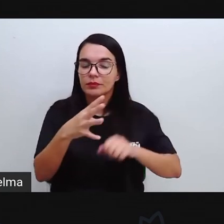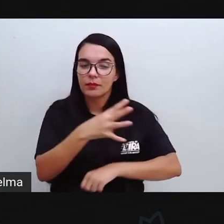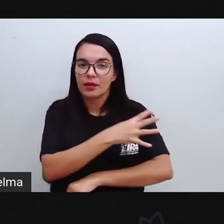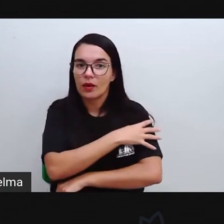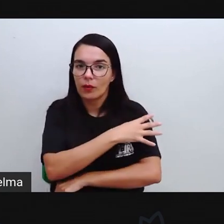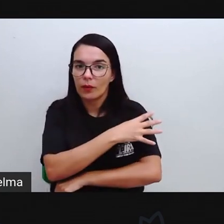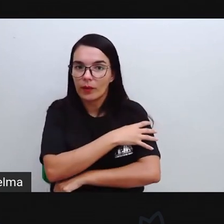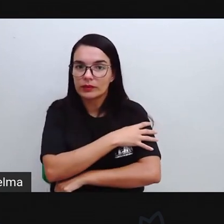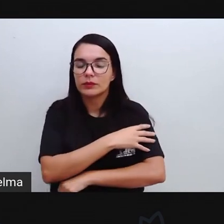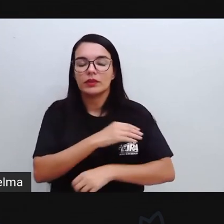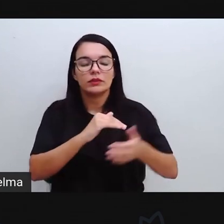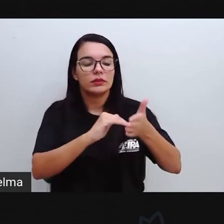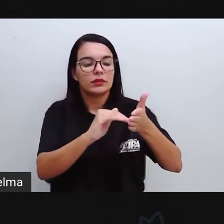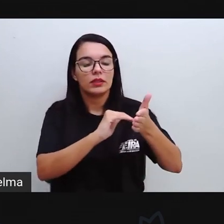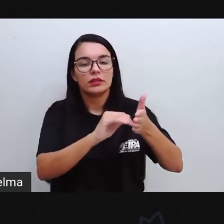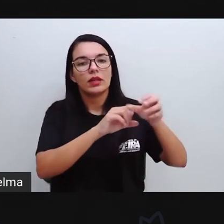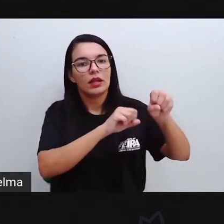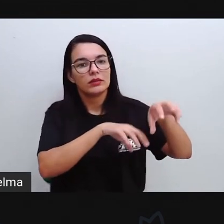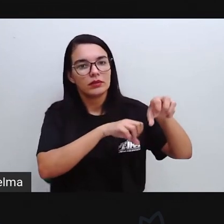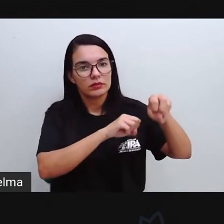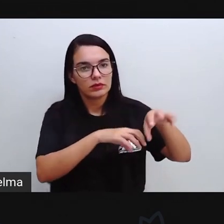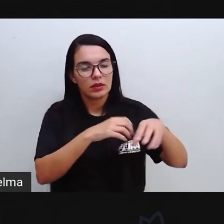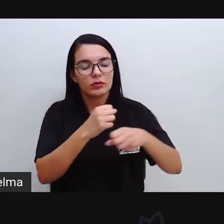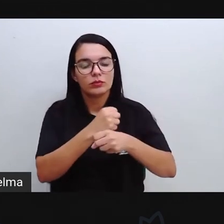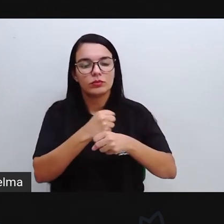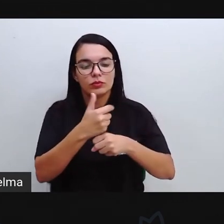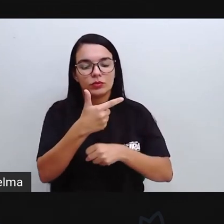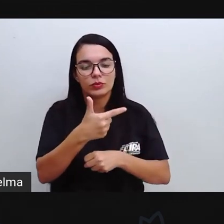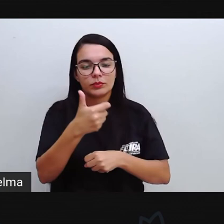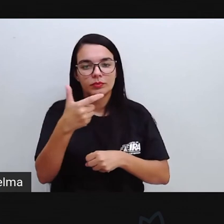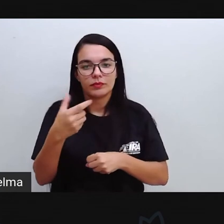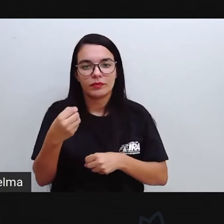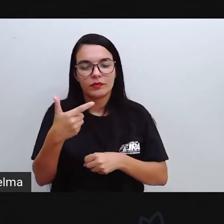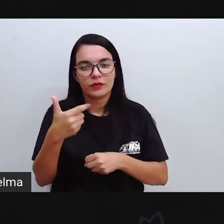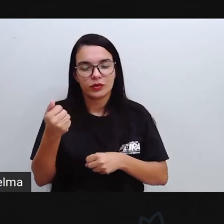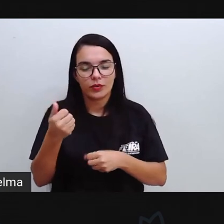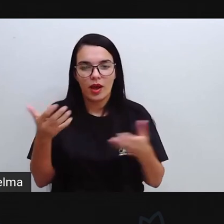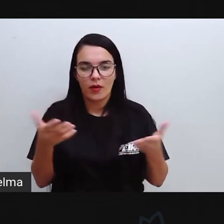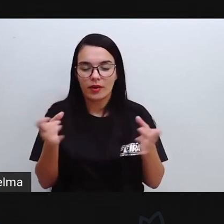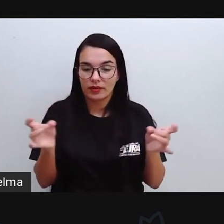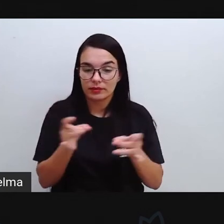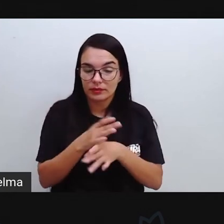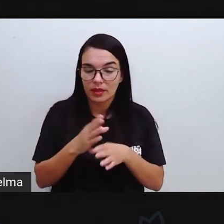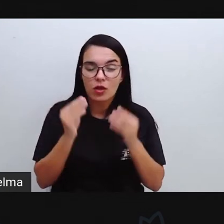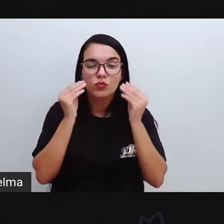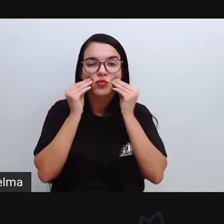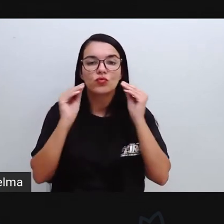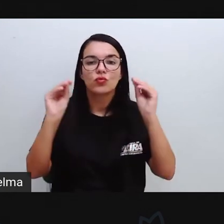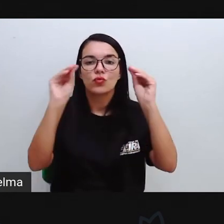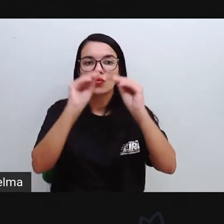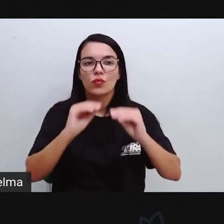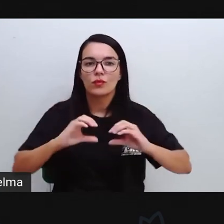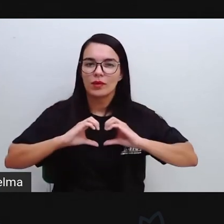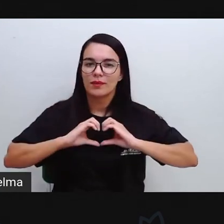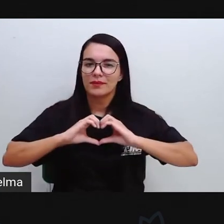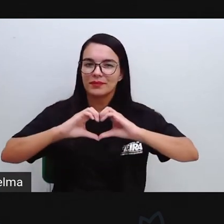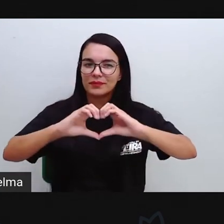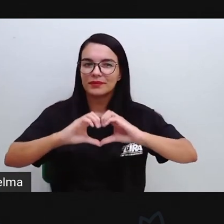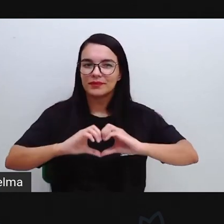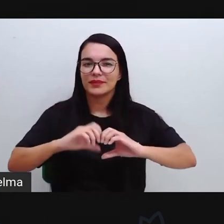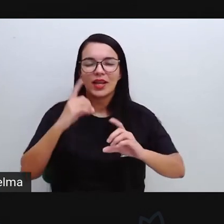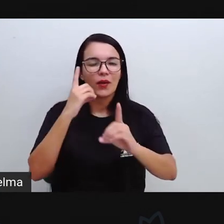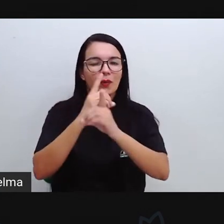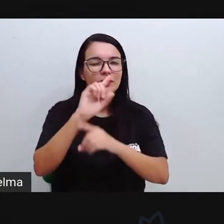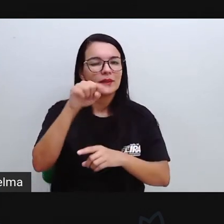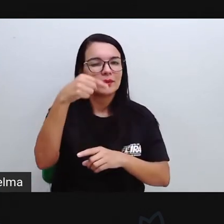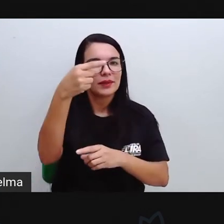Santana na playlist do quarto ano 2021, certo? A nossa aula vai ficando por aqui. Um beijo no coração de cada um de vocês. A